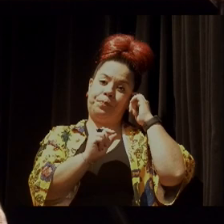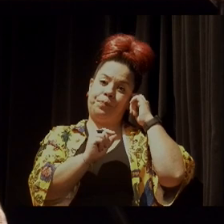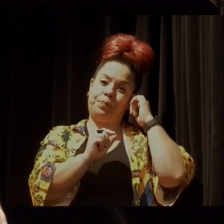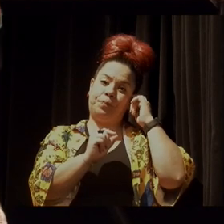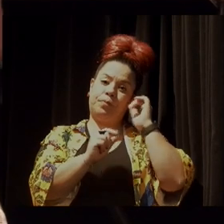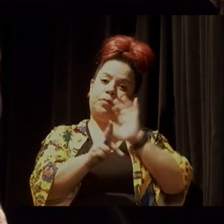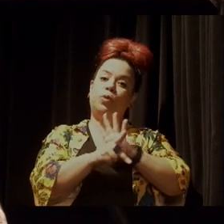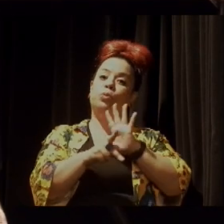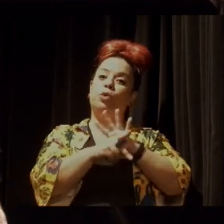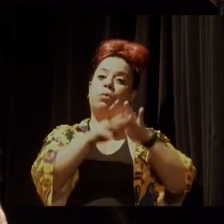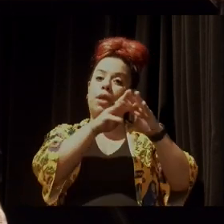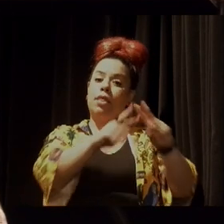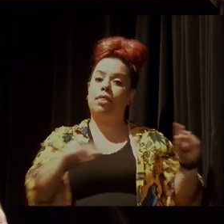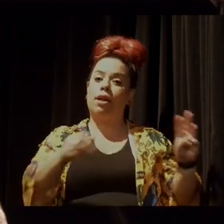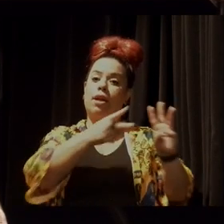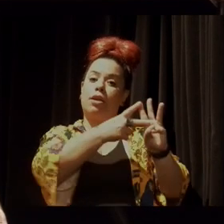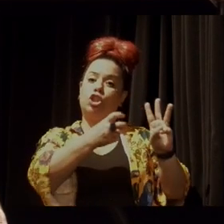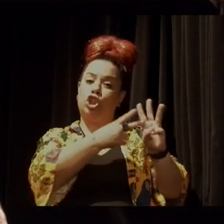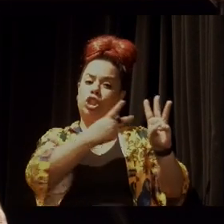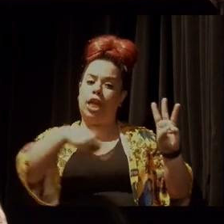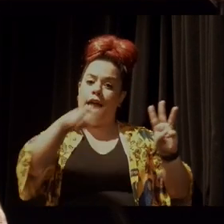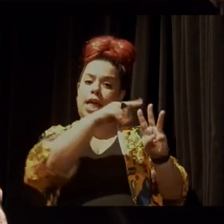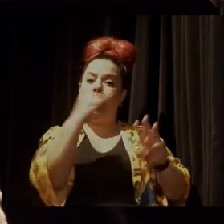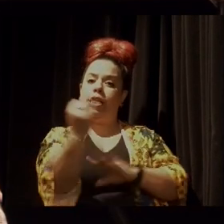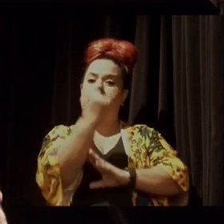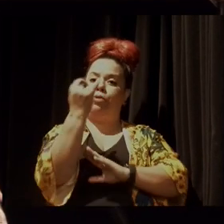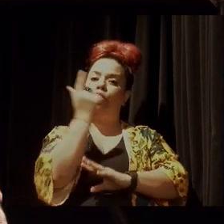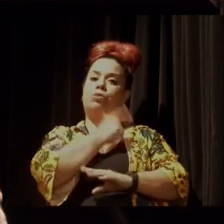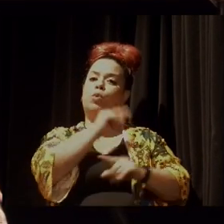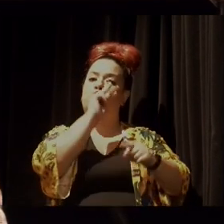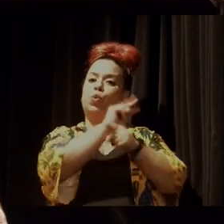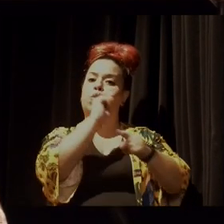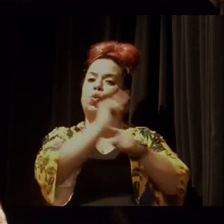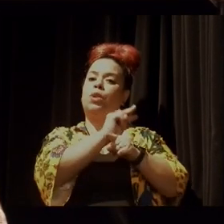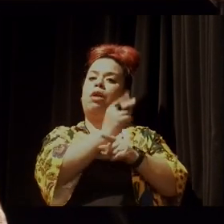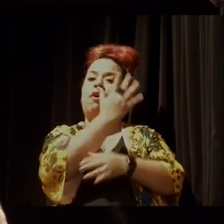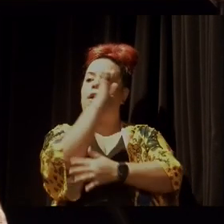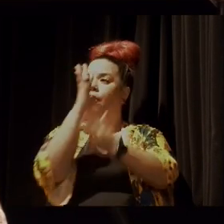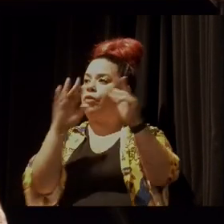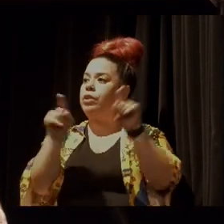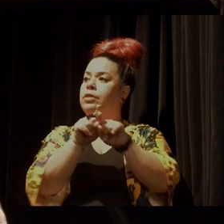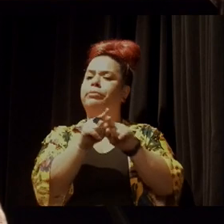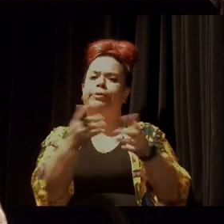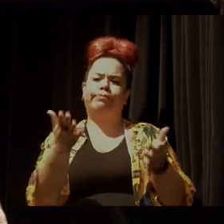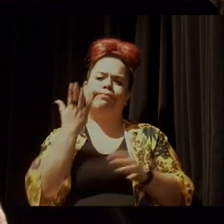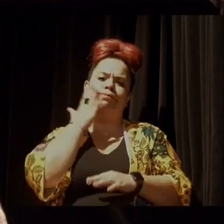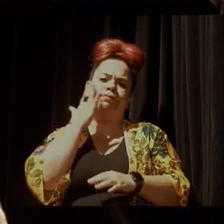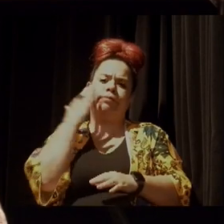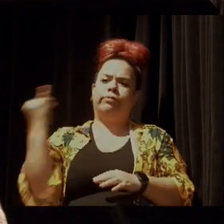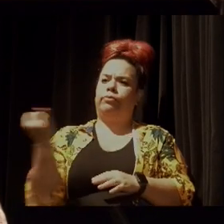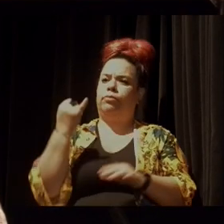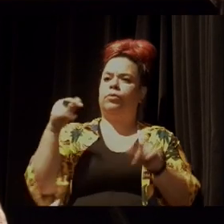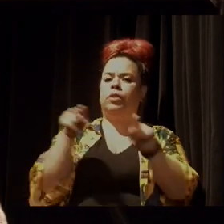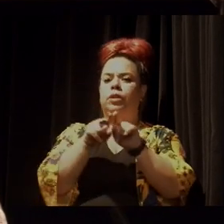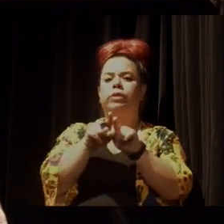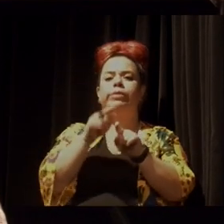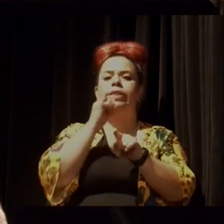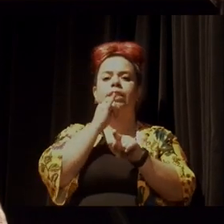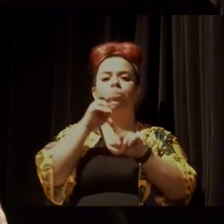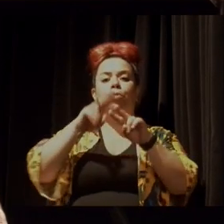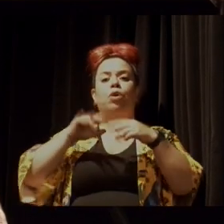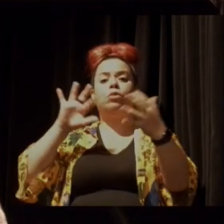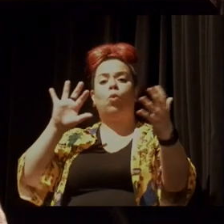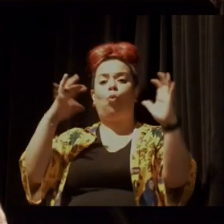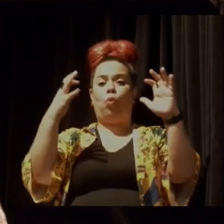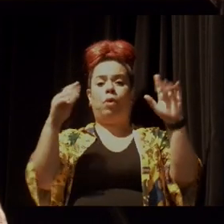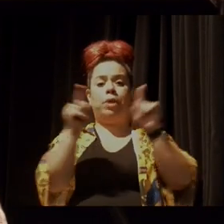terras indígenas são importantes para a manutenção da floresta, logicamente, importam também para a questão climática, para